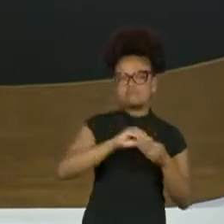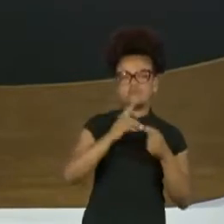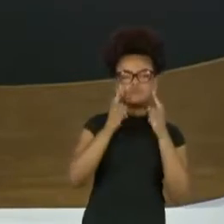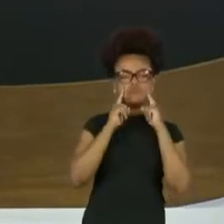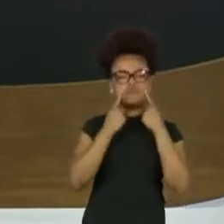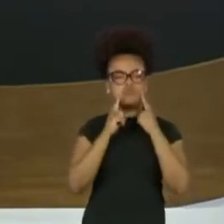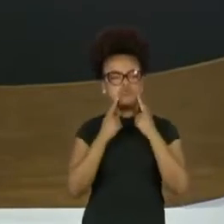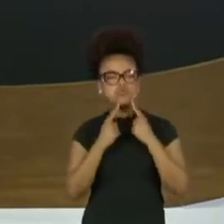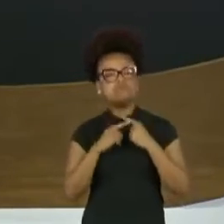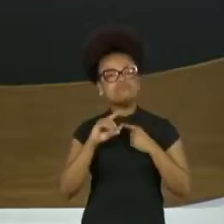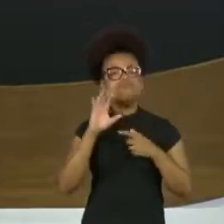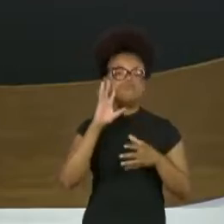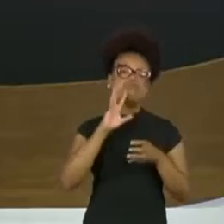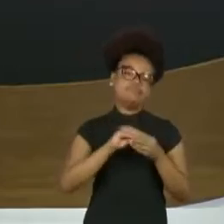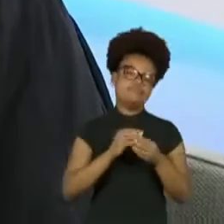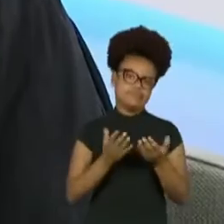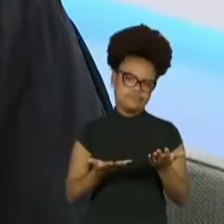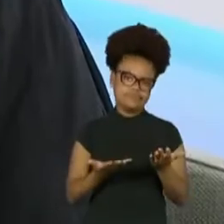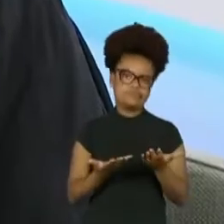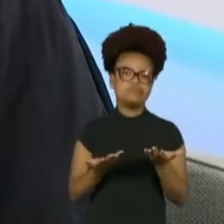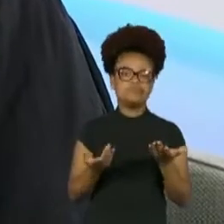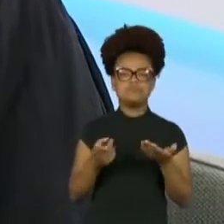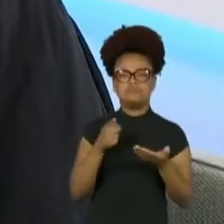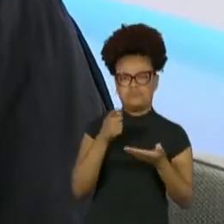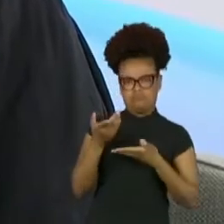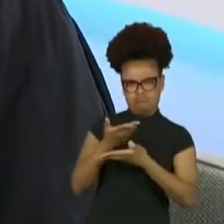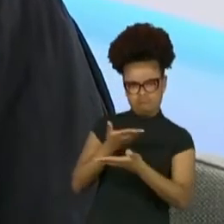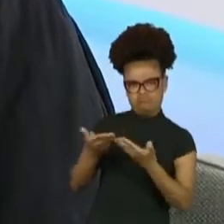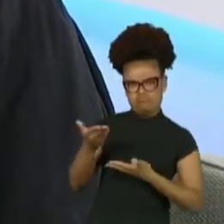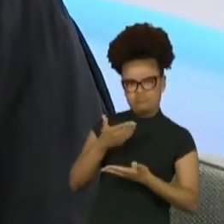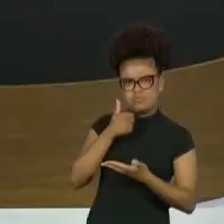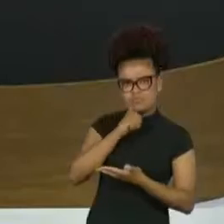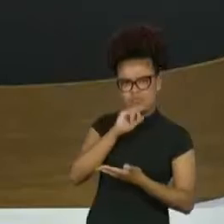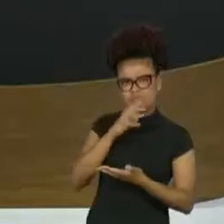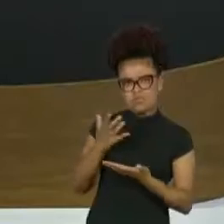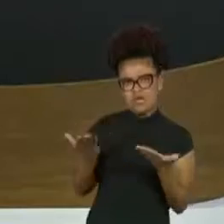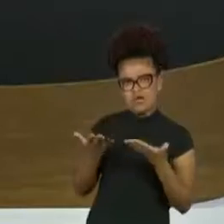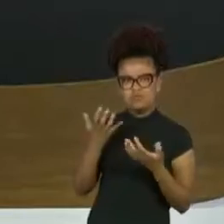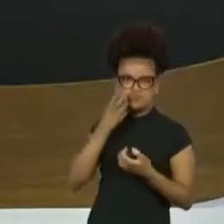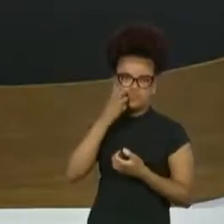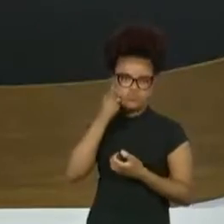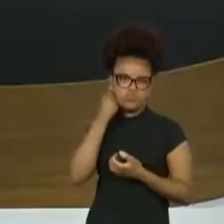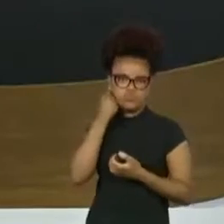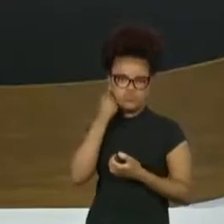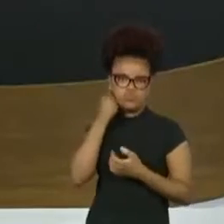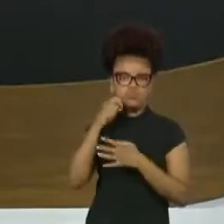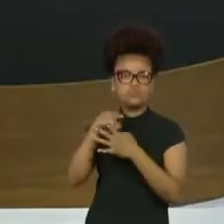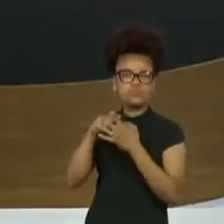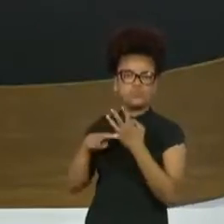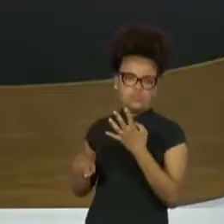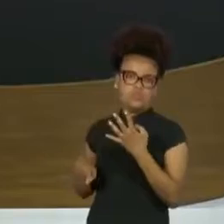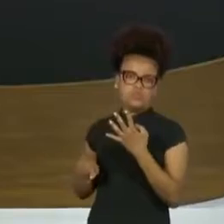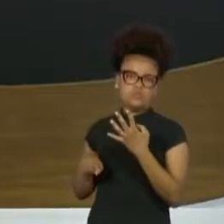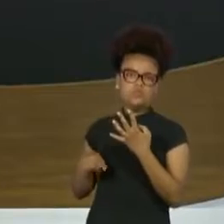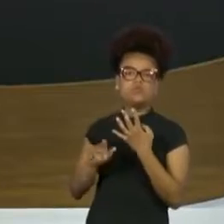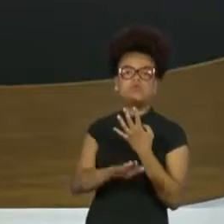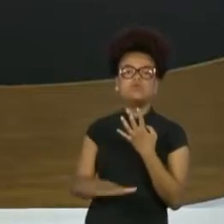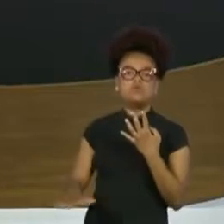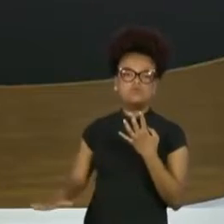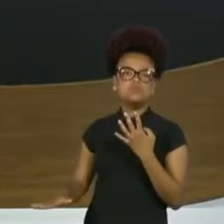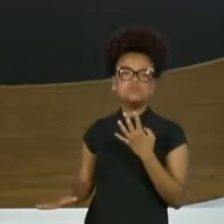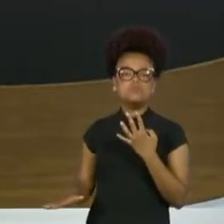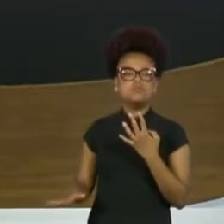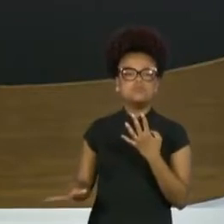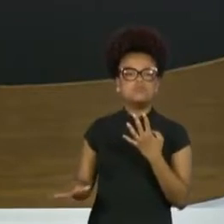com a maternidade, né? Você adotou quatro crianças, você mesma disse. É. E a gente vê a maternidade possível de se